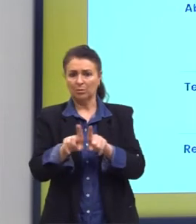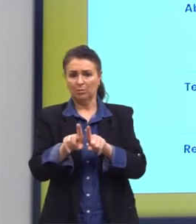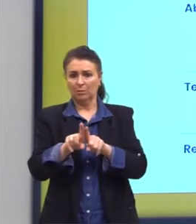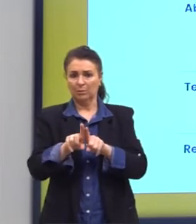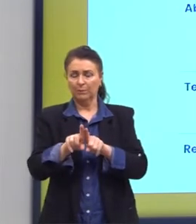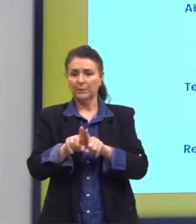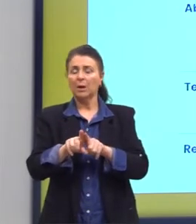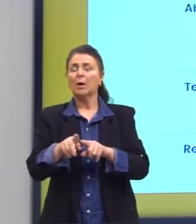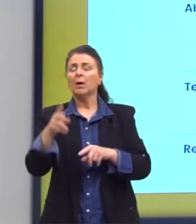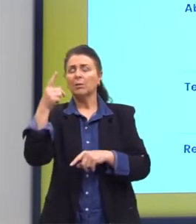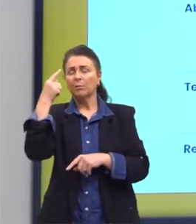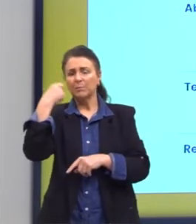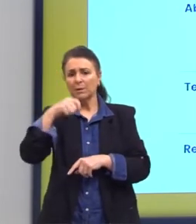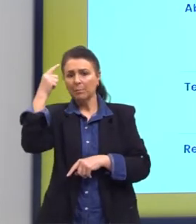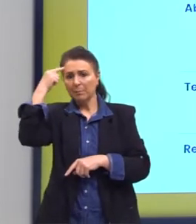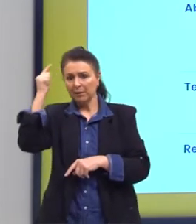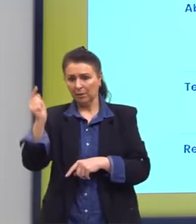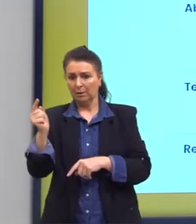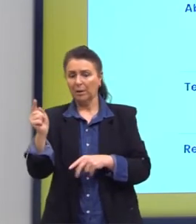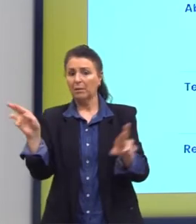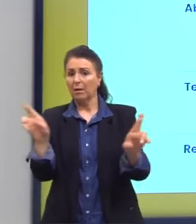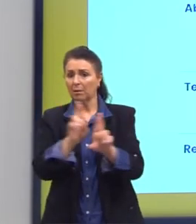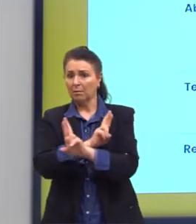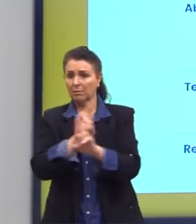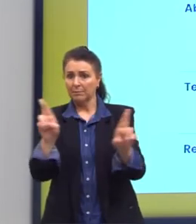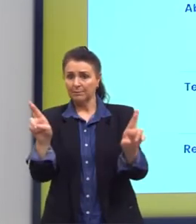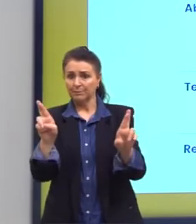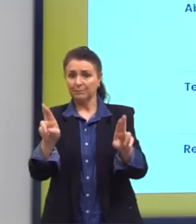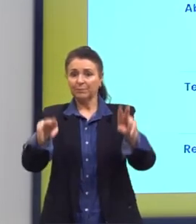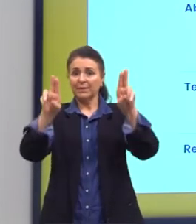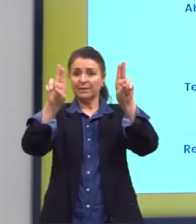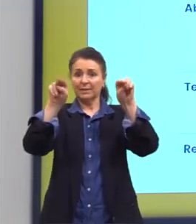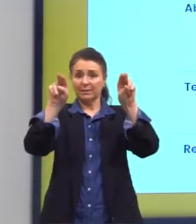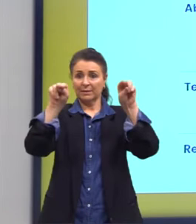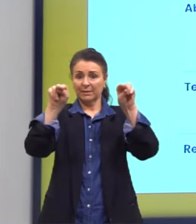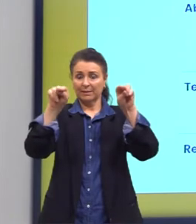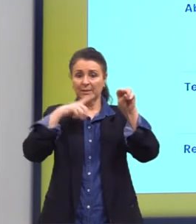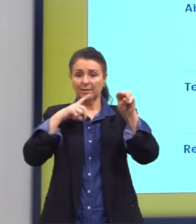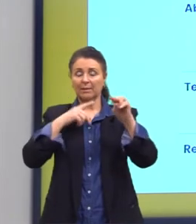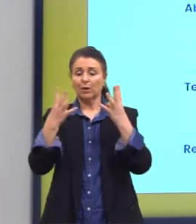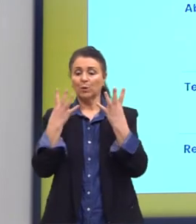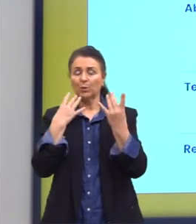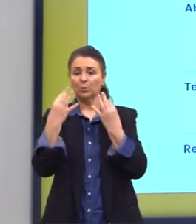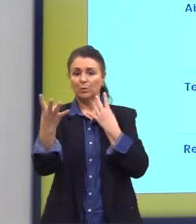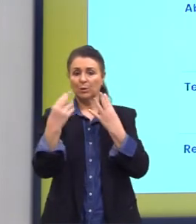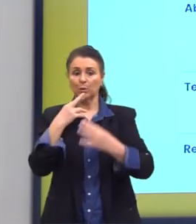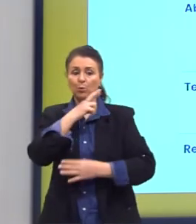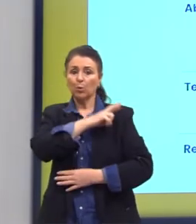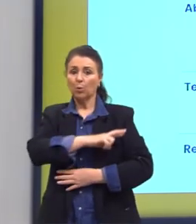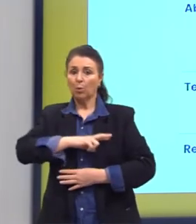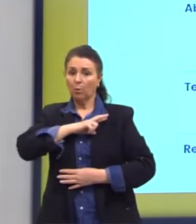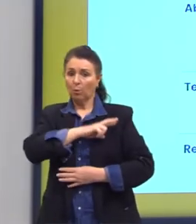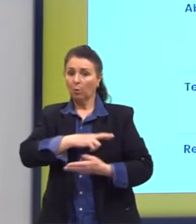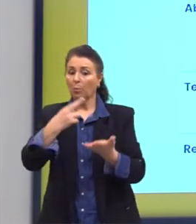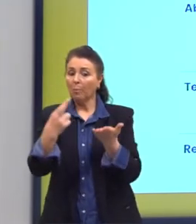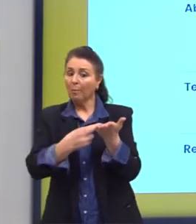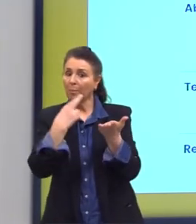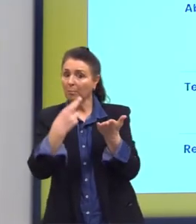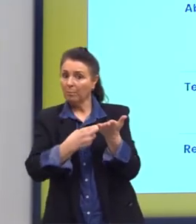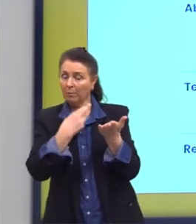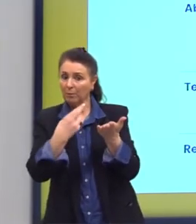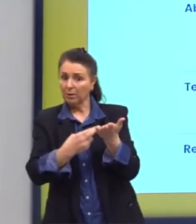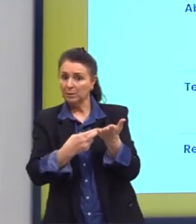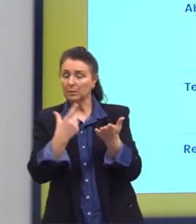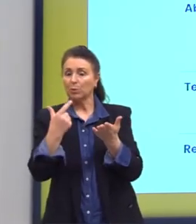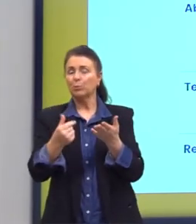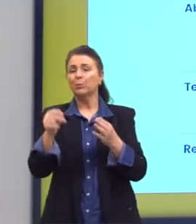coisa que a gente tem que pensar nessa correlação. Temas que a gente tem no realismo. Romances realistas usam temas